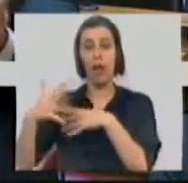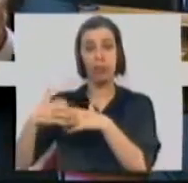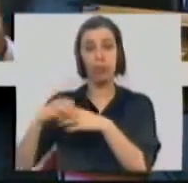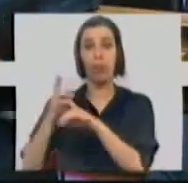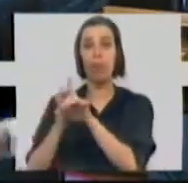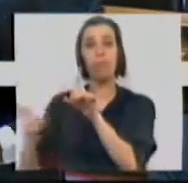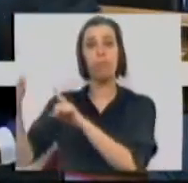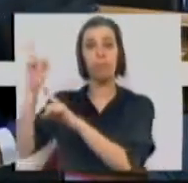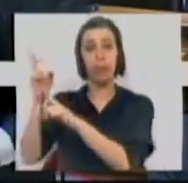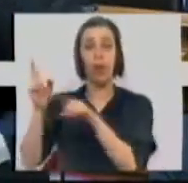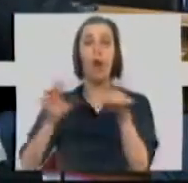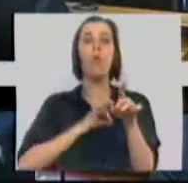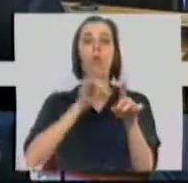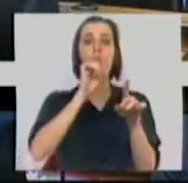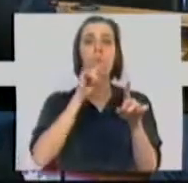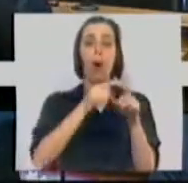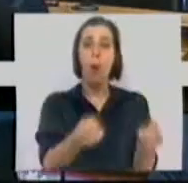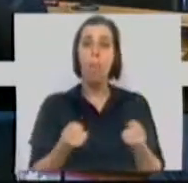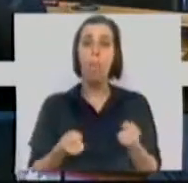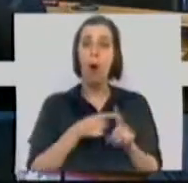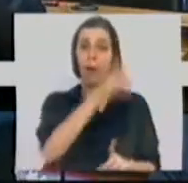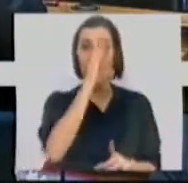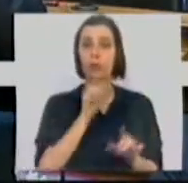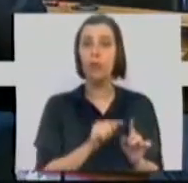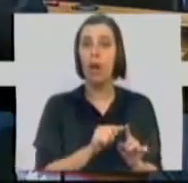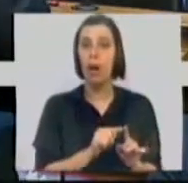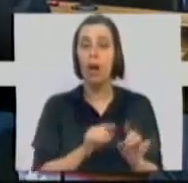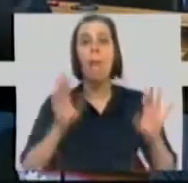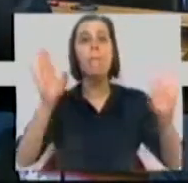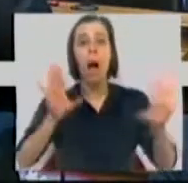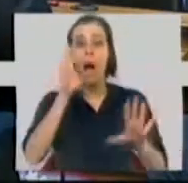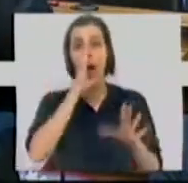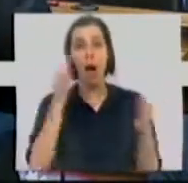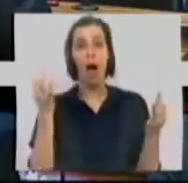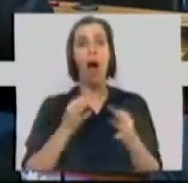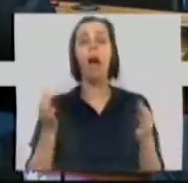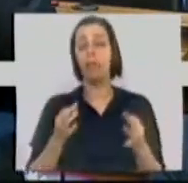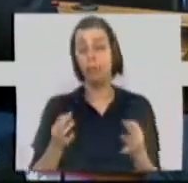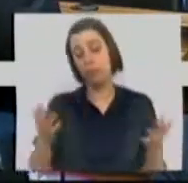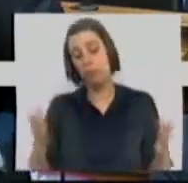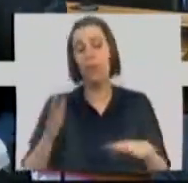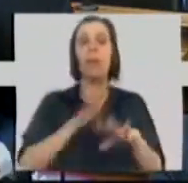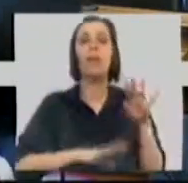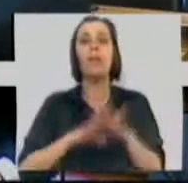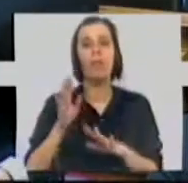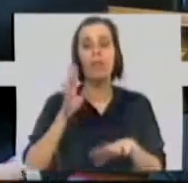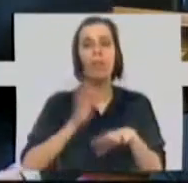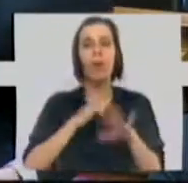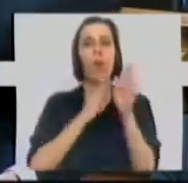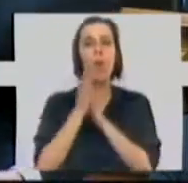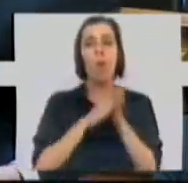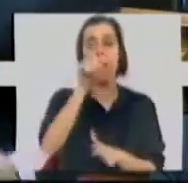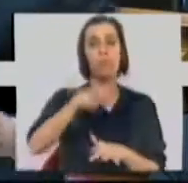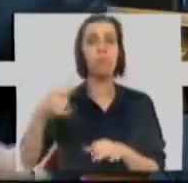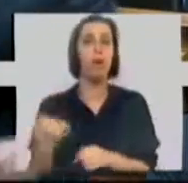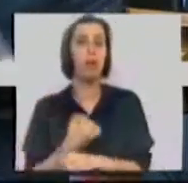maneira, o senhor pode conseguir poupanças no Estado. Mas, ao fazê-lo, está a fazê-lo à custa dos